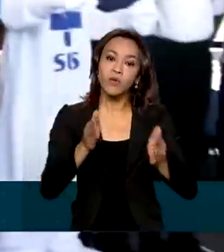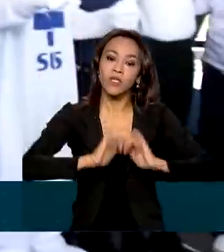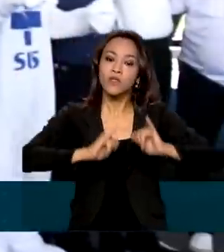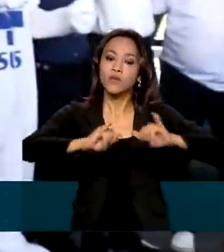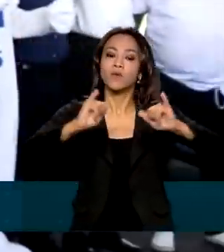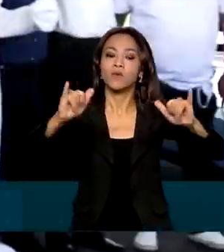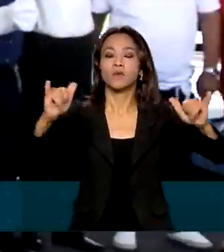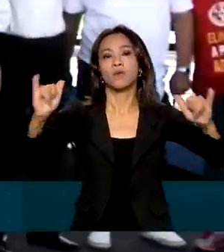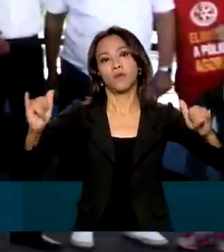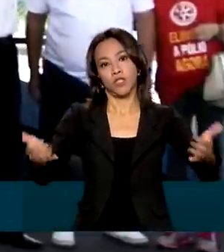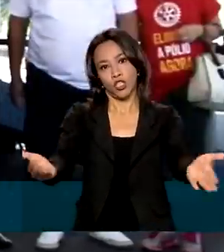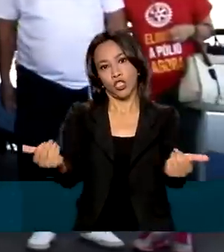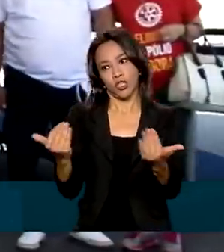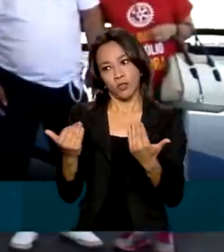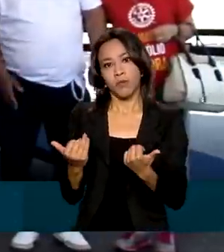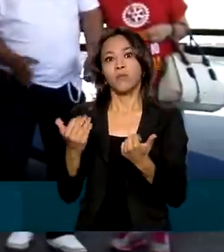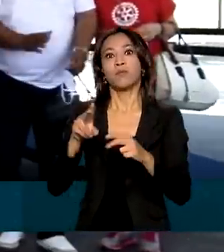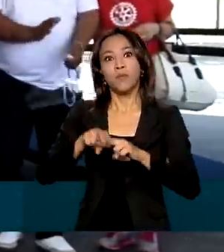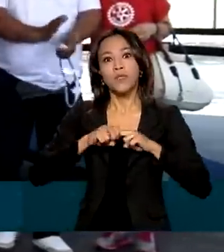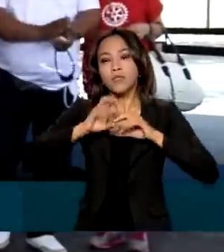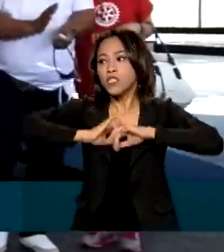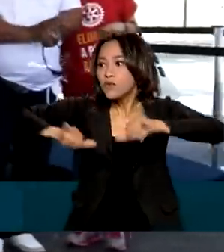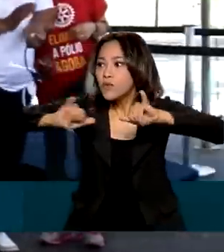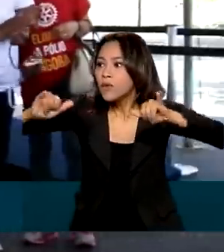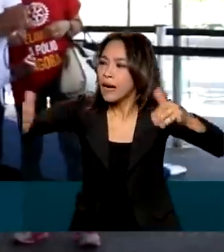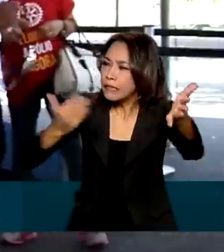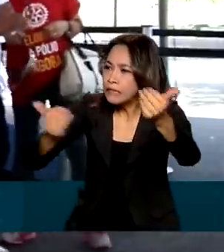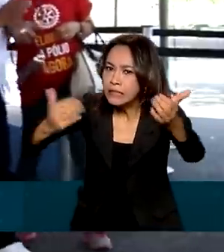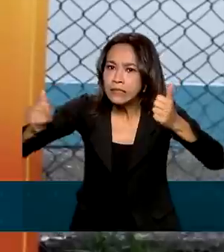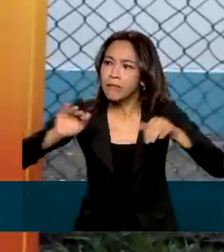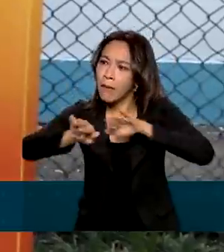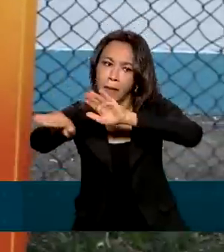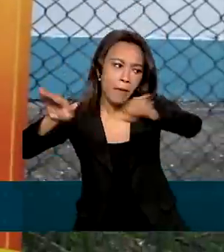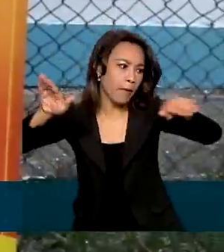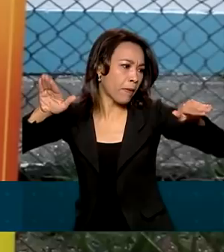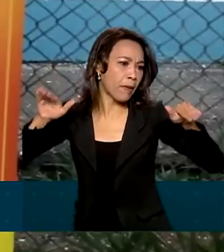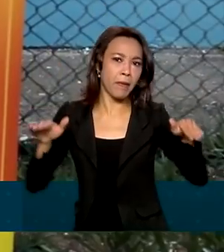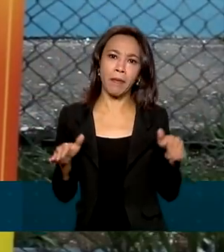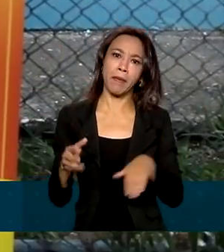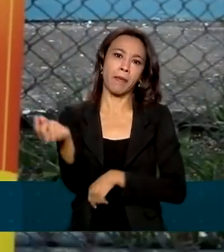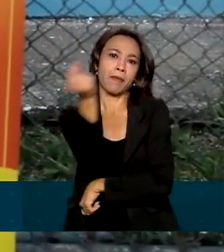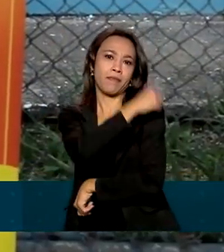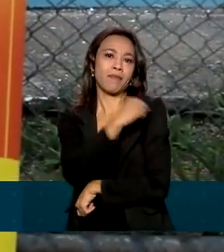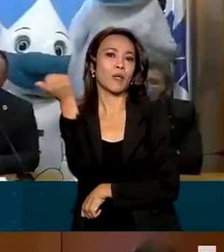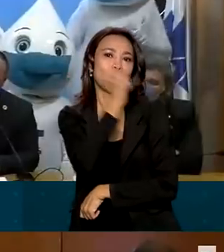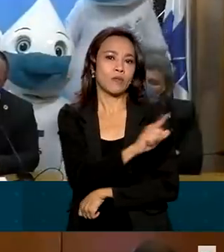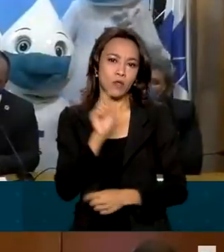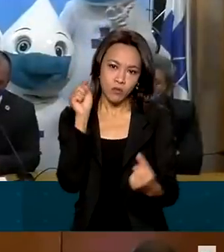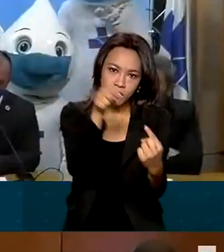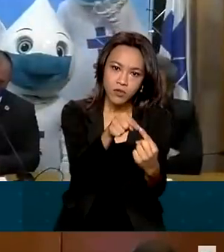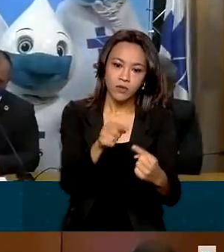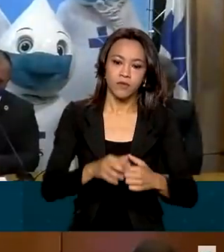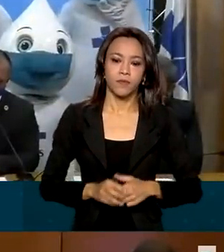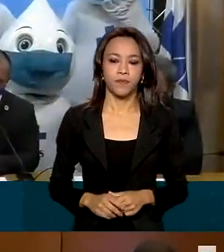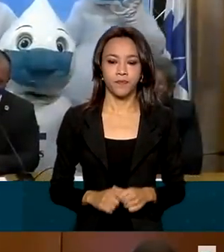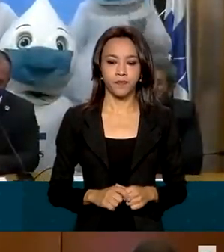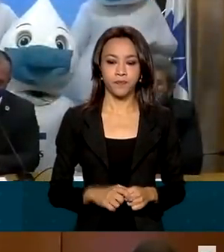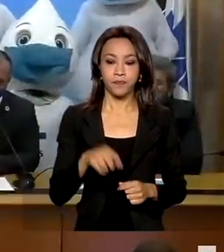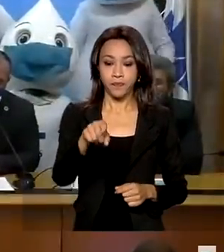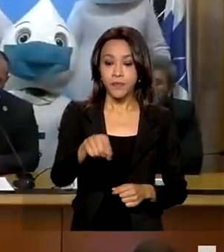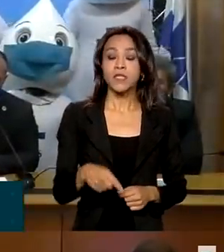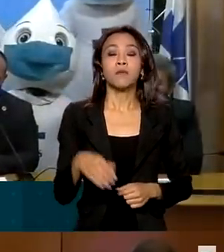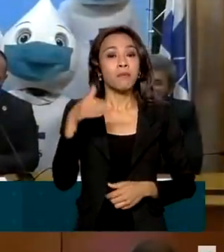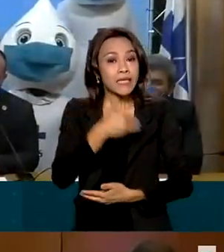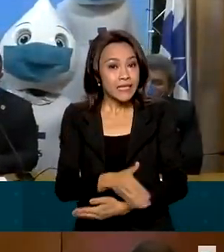Daí, a importância da divulgação e da mobilização para se atingir esse público. Um garotinho com sarampo, uma